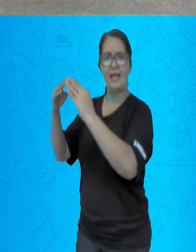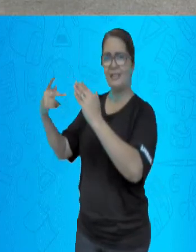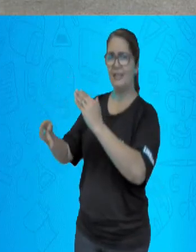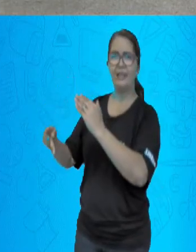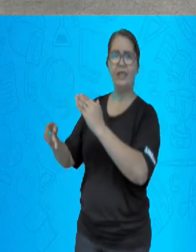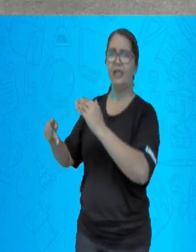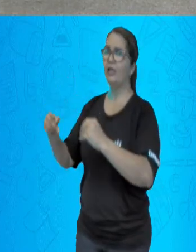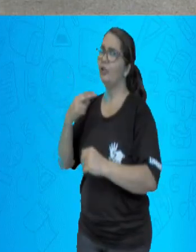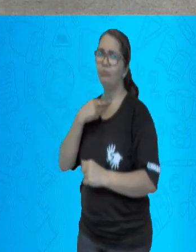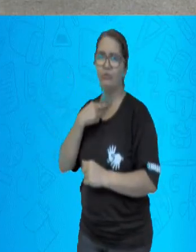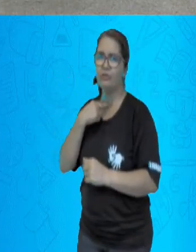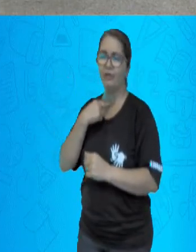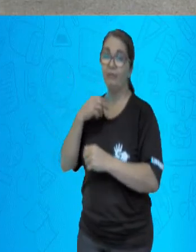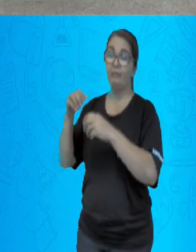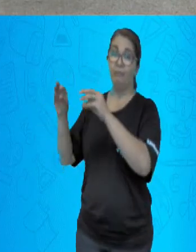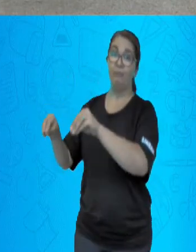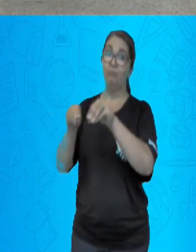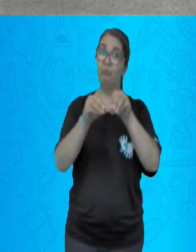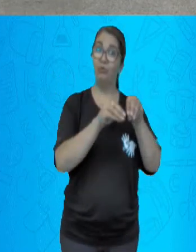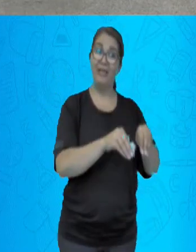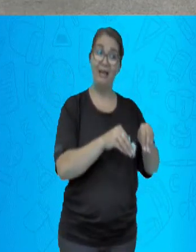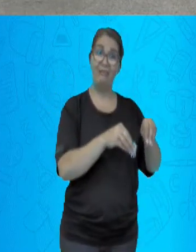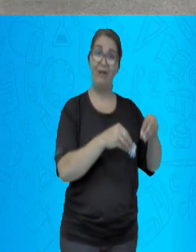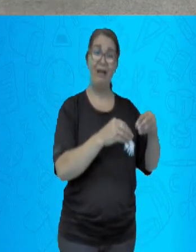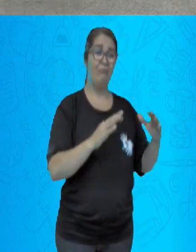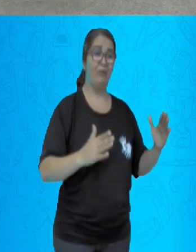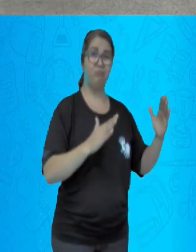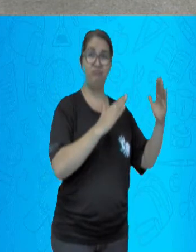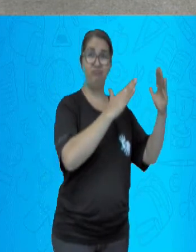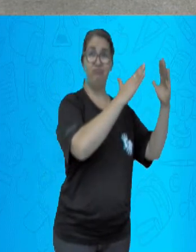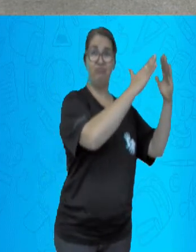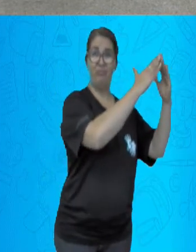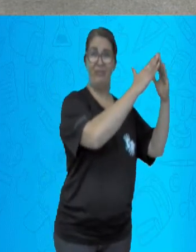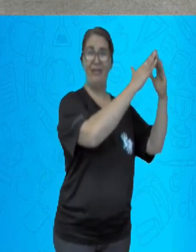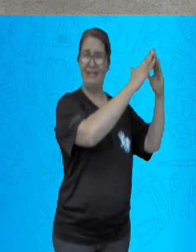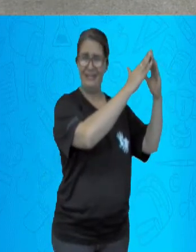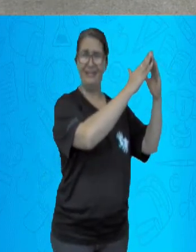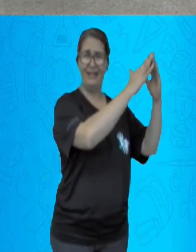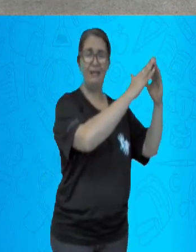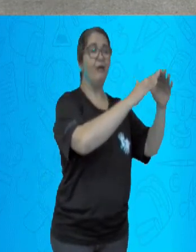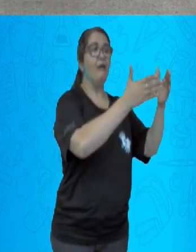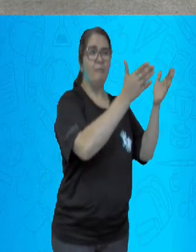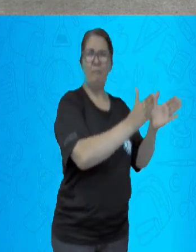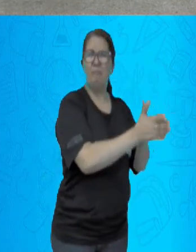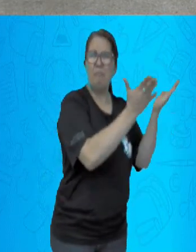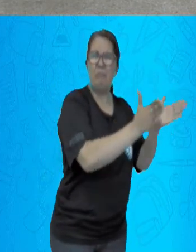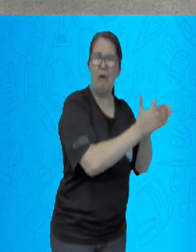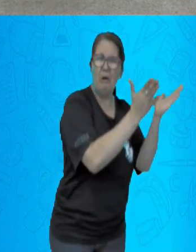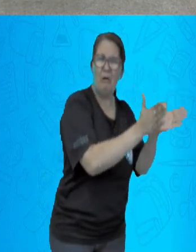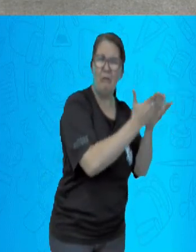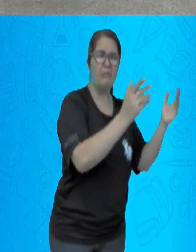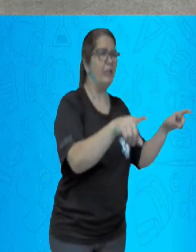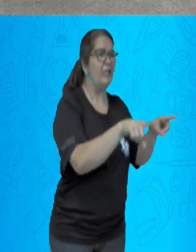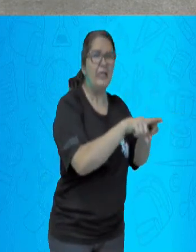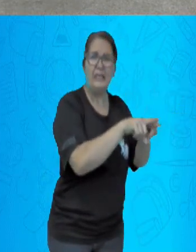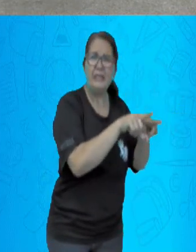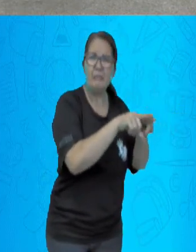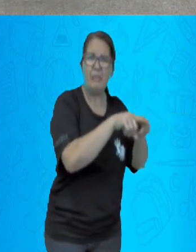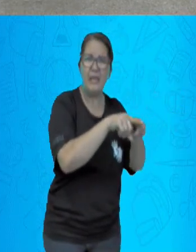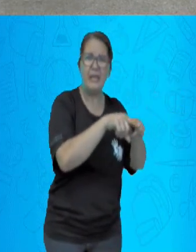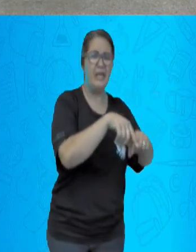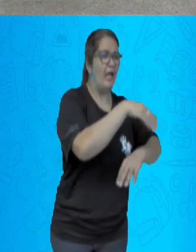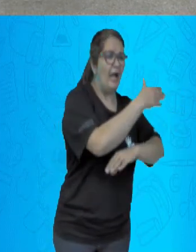Ocorriam epidemias, febre tifoide, febre amarela. O mau cheiro era insuportável,